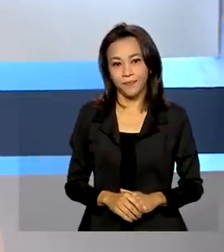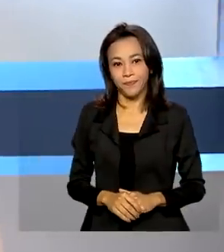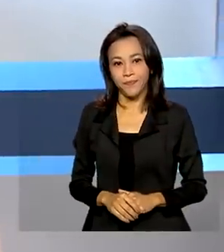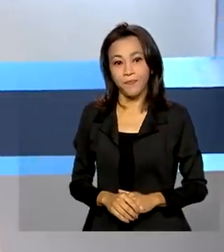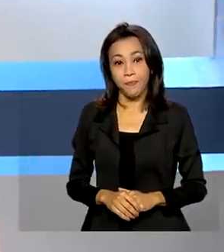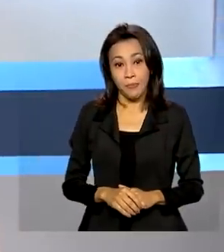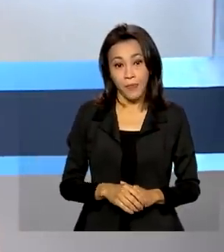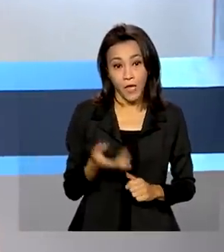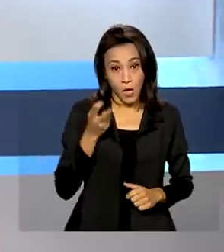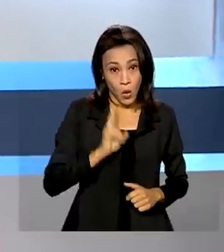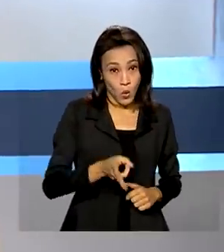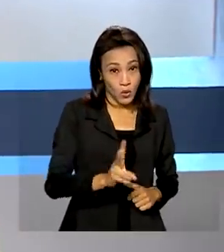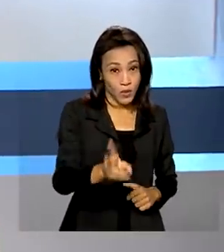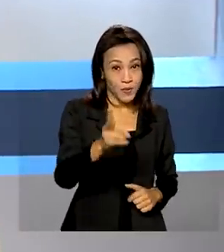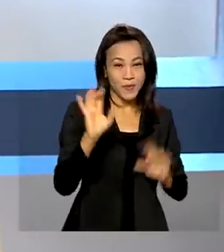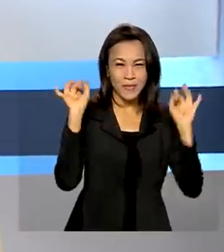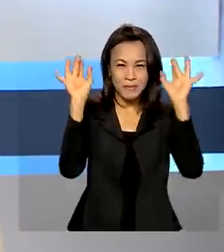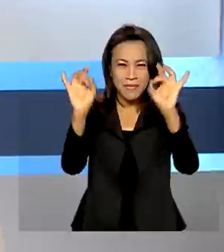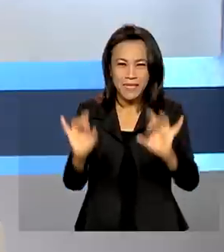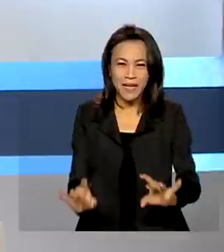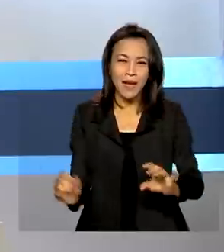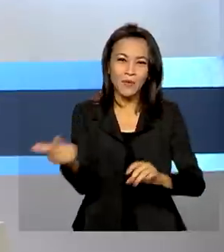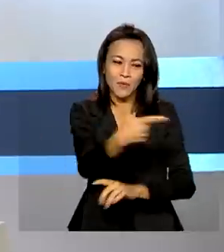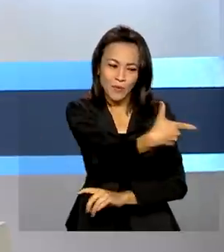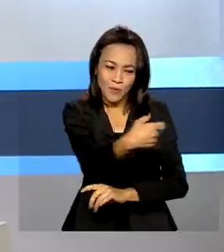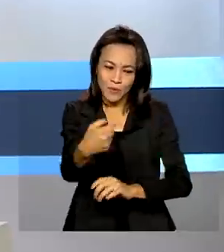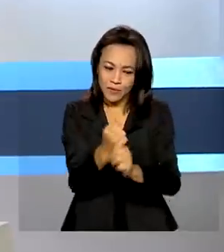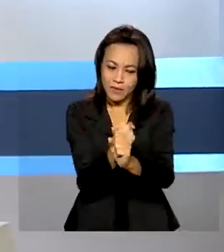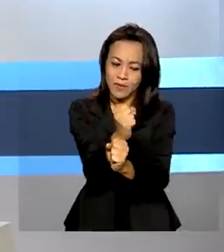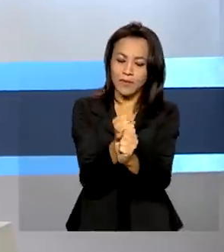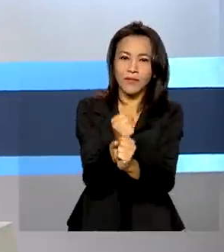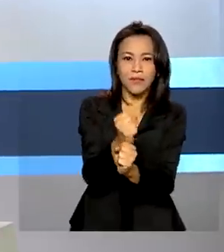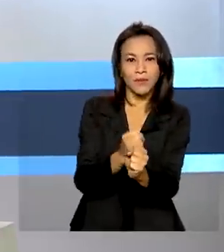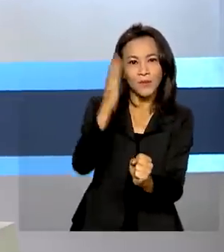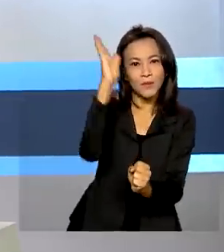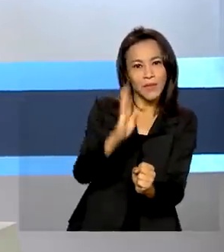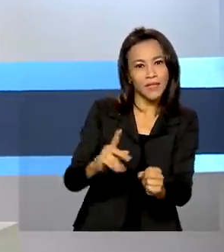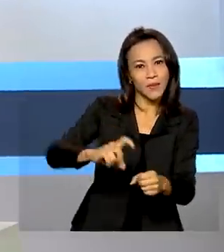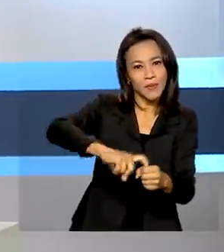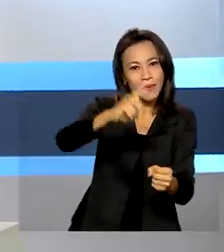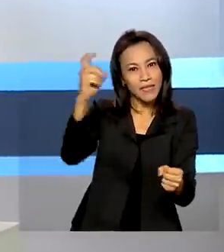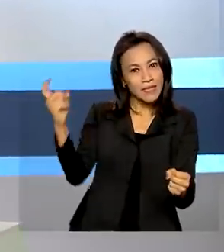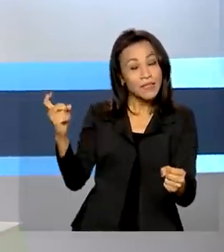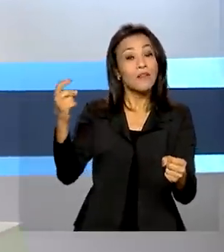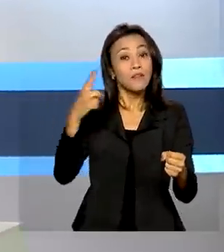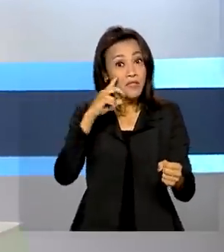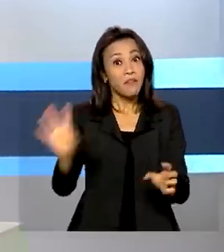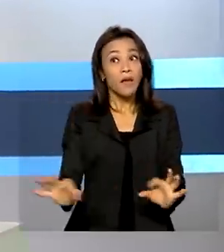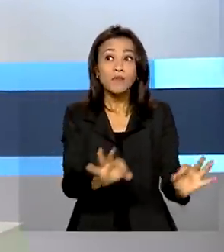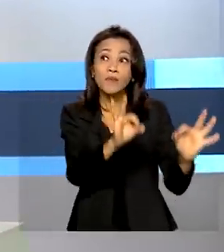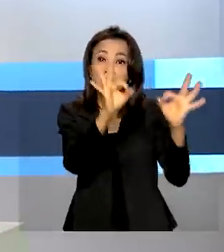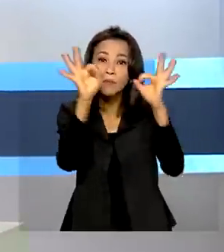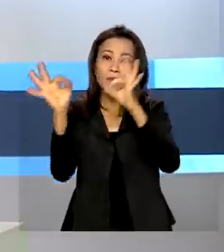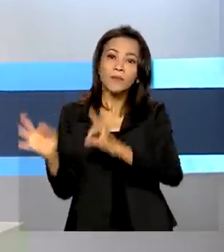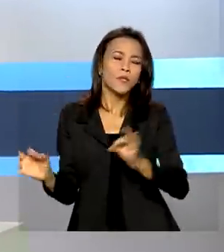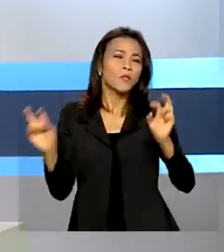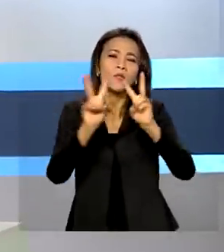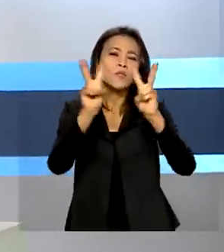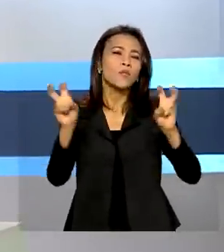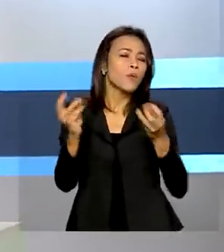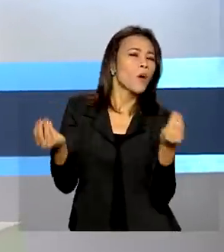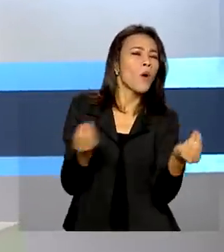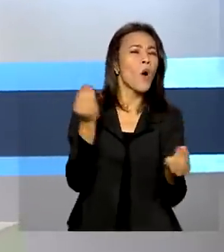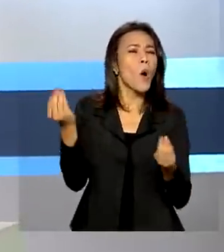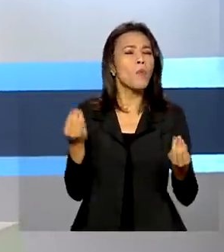Seguindo com o especial do Bicentenário da Independência, você vai ver hoje uma reportagem sobre o caminho